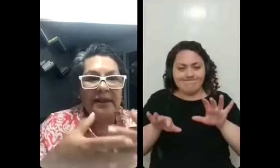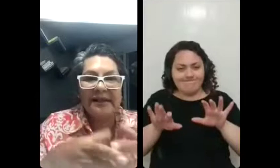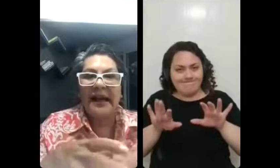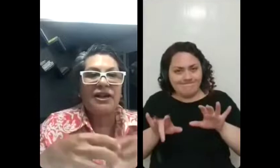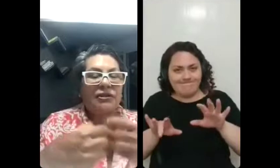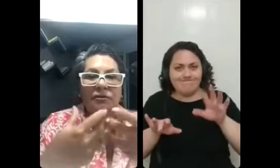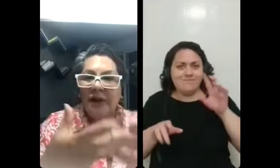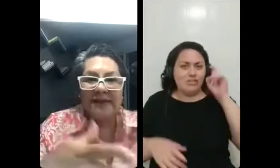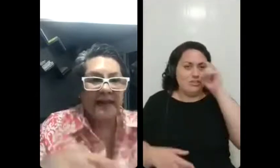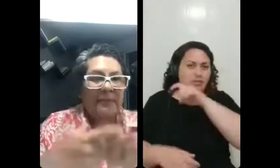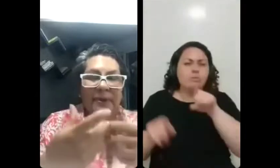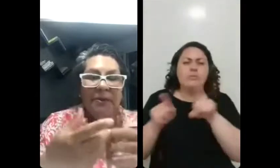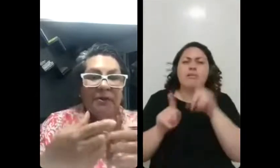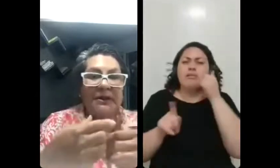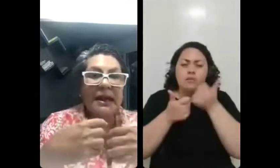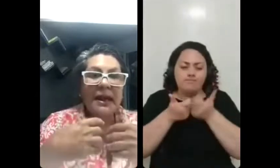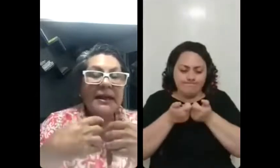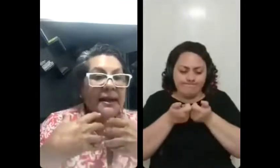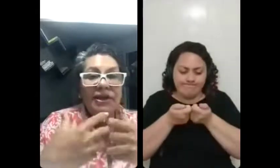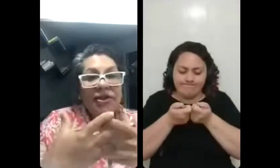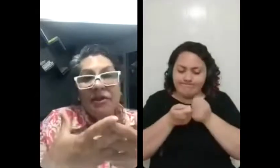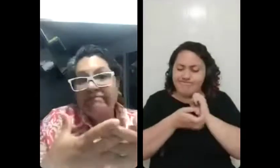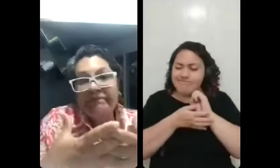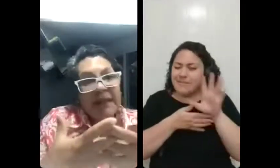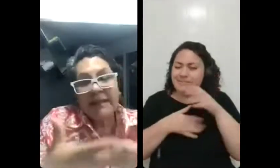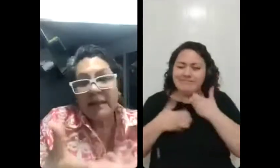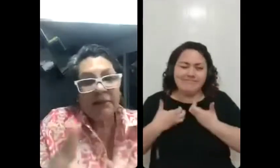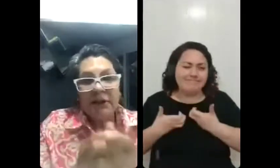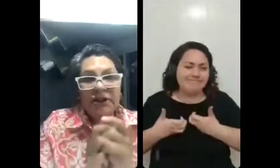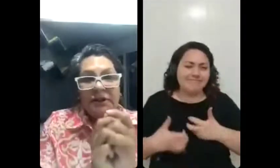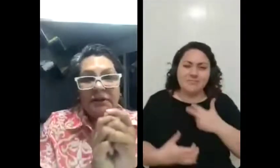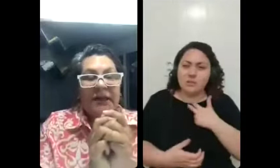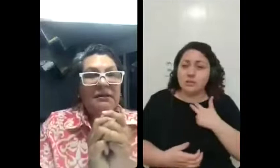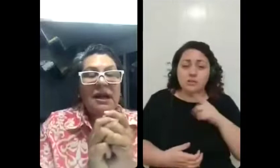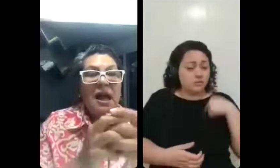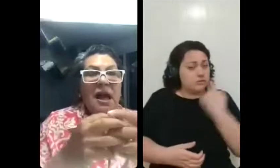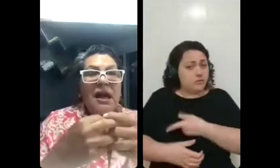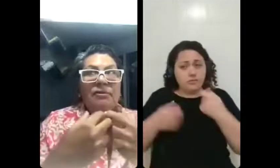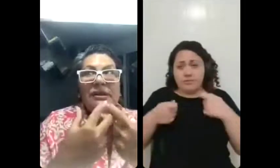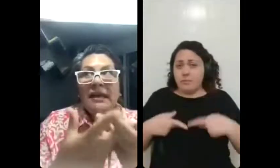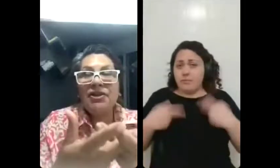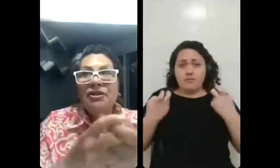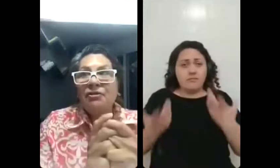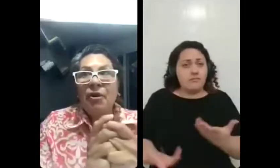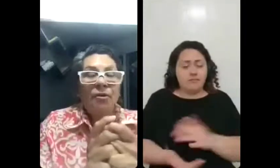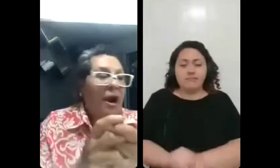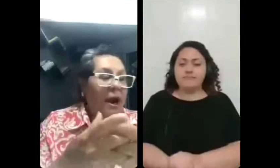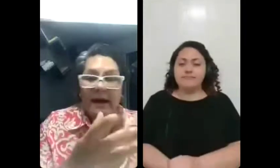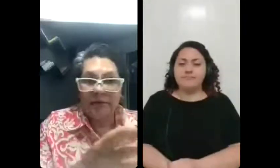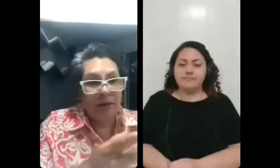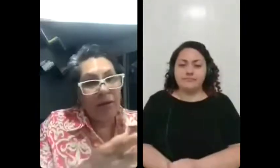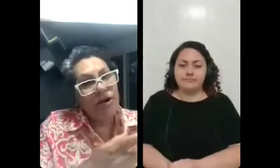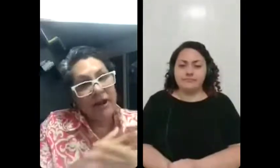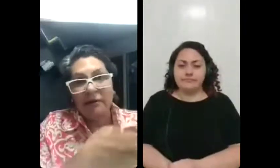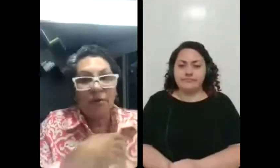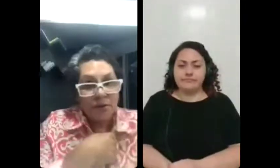mandando mensagem, um WhatsApp, alguma coisa. E a gente tem que se dar conta disso, né? Então, assim, eu saí disso como a